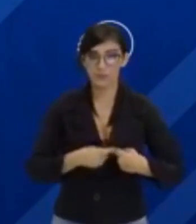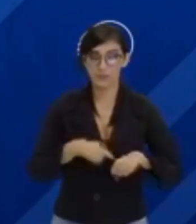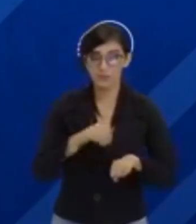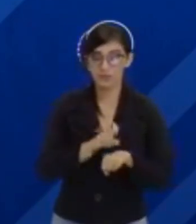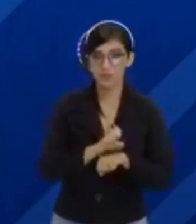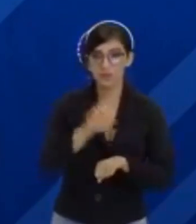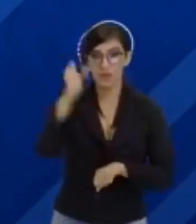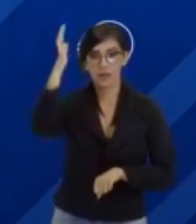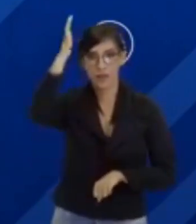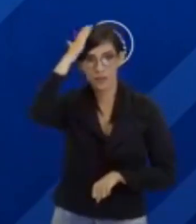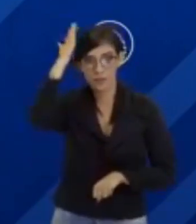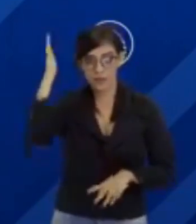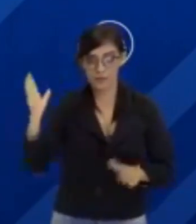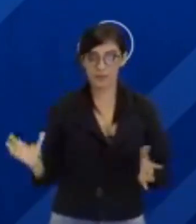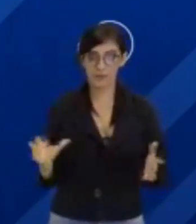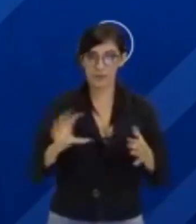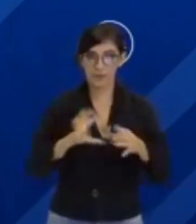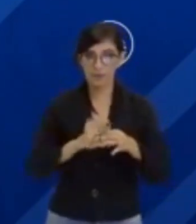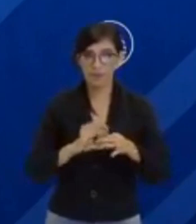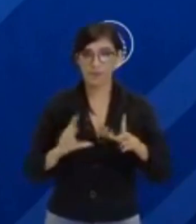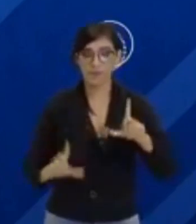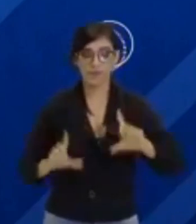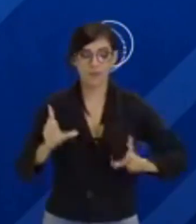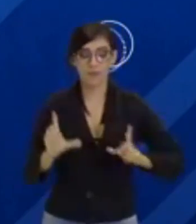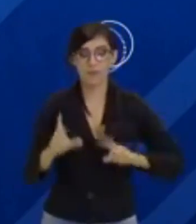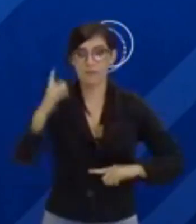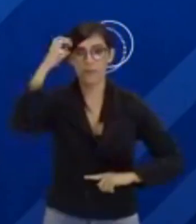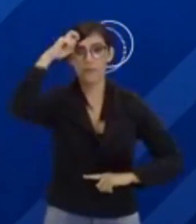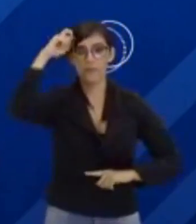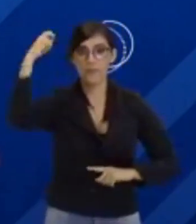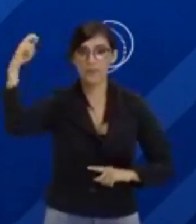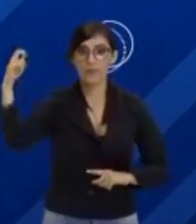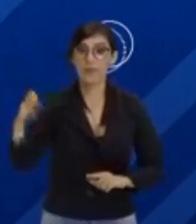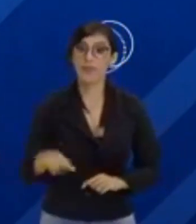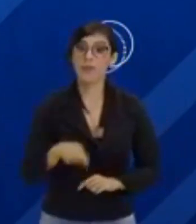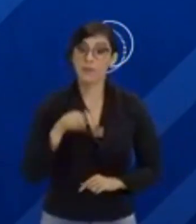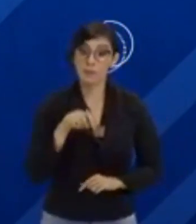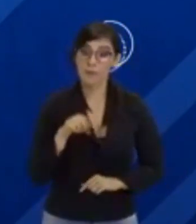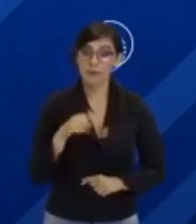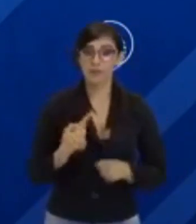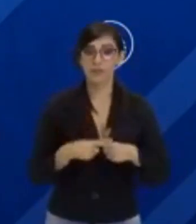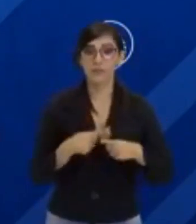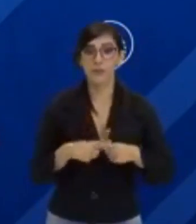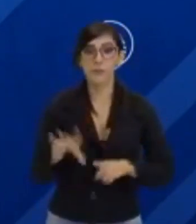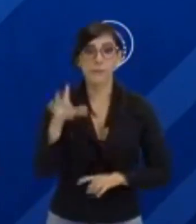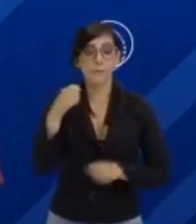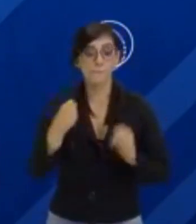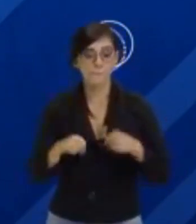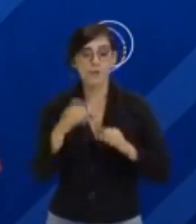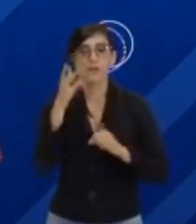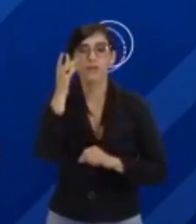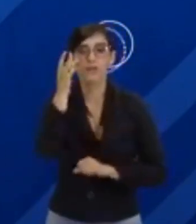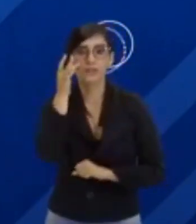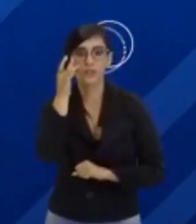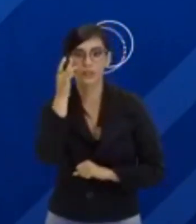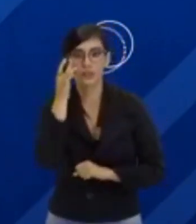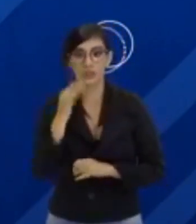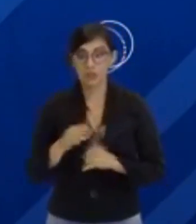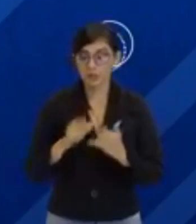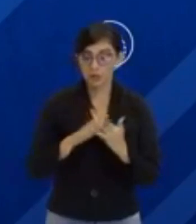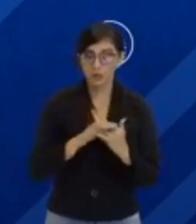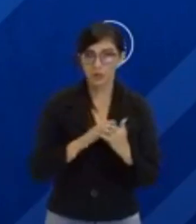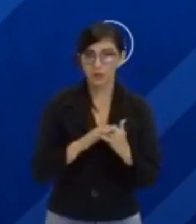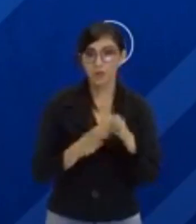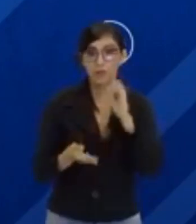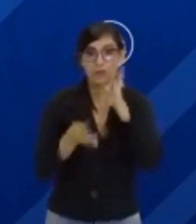108 municípios através da TV Cultura. Você também pode assistir pelo Portal Cultura, no YouTube e na página